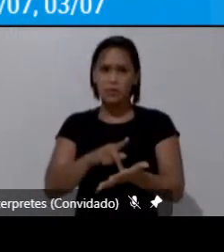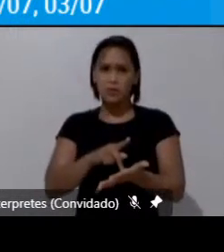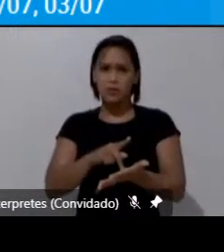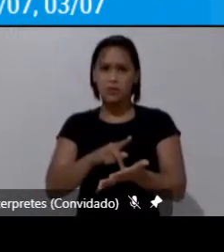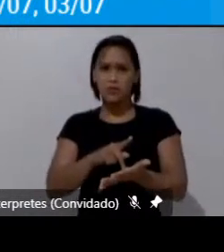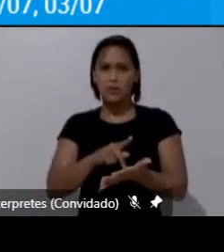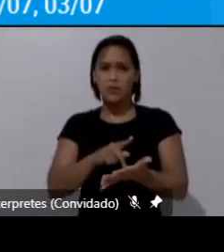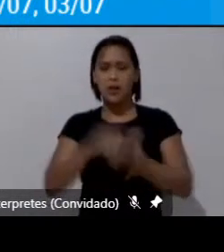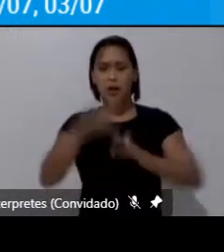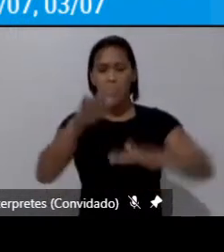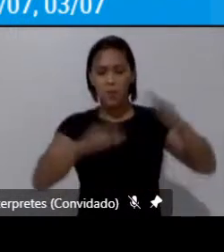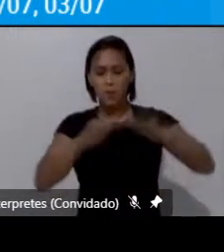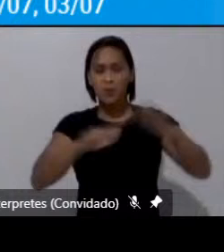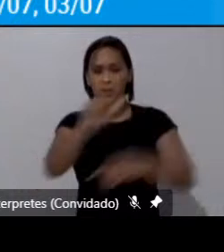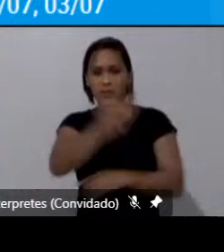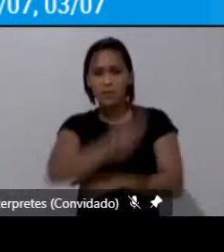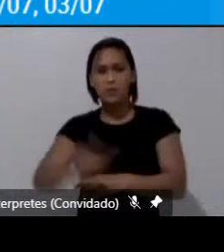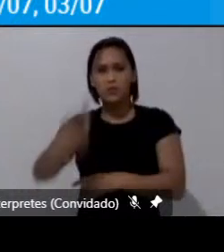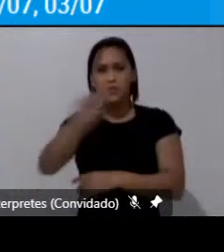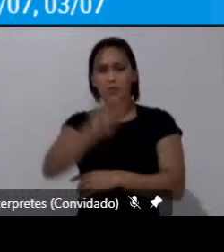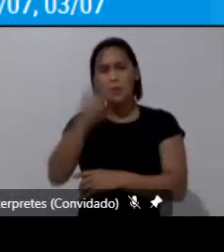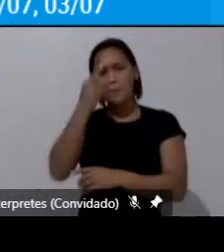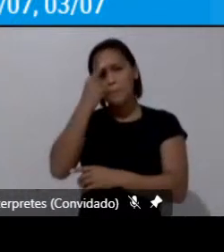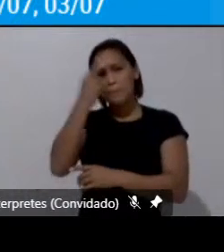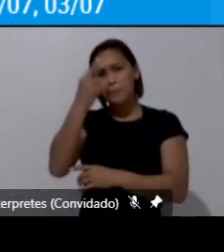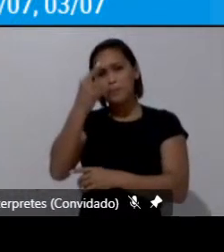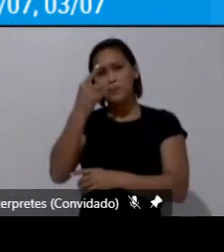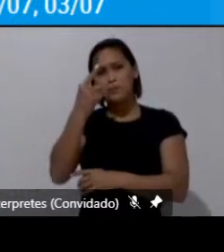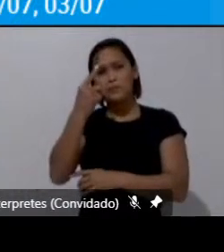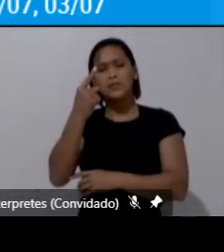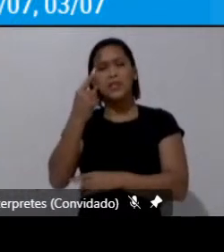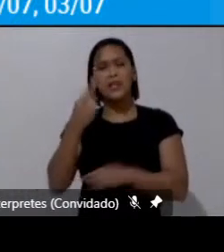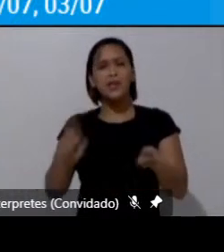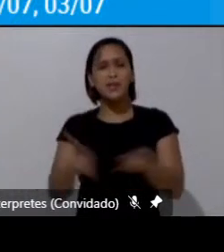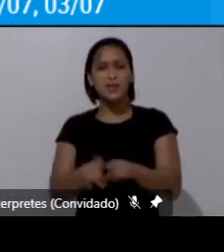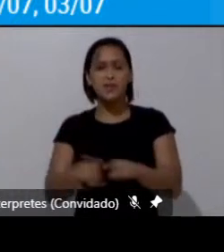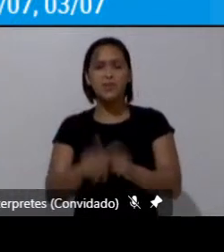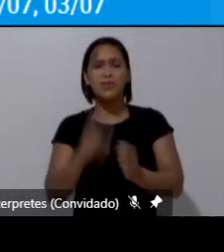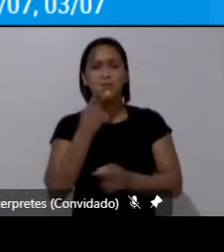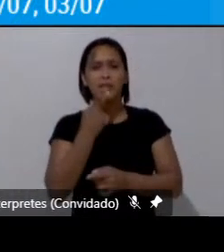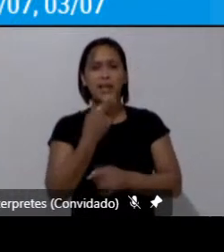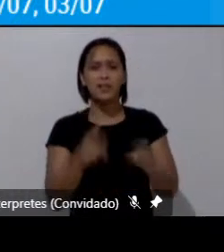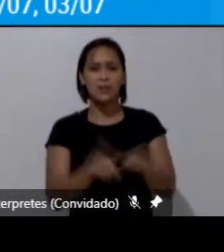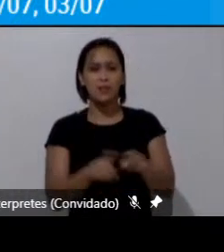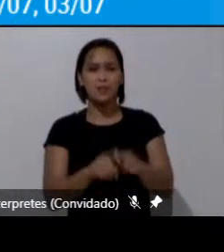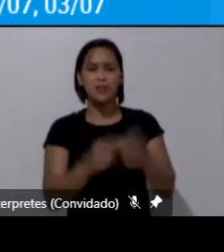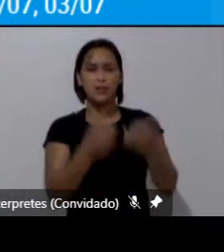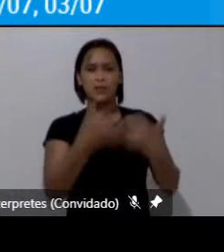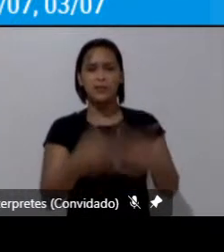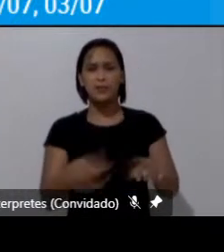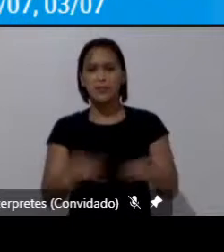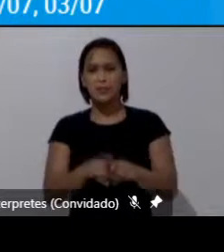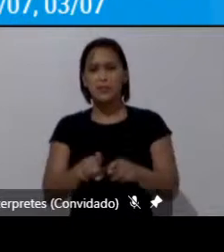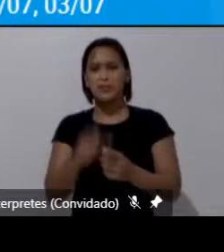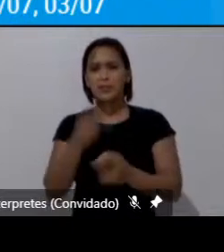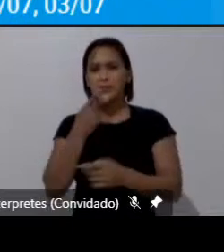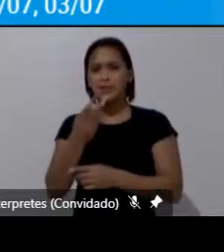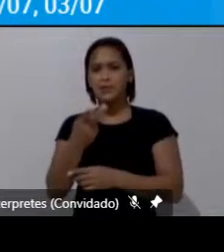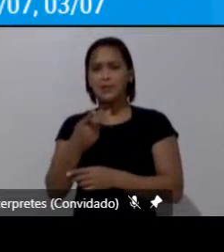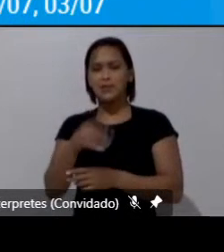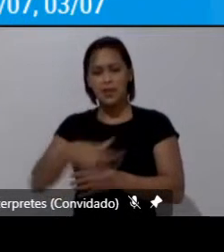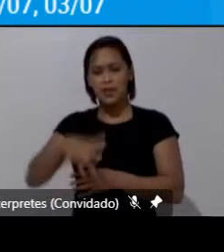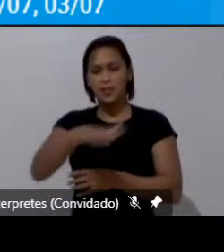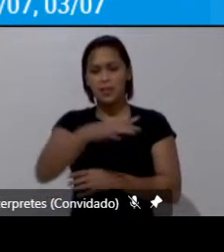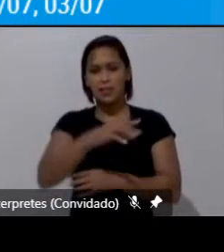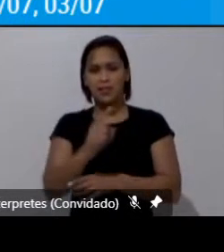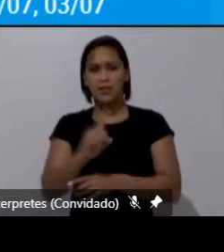termos da localização de fixação residencial de cada um de nós ou mesmo como